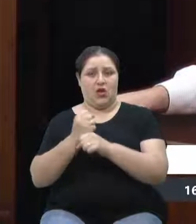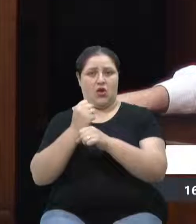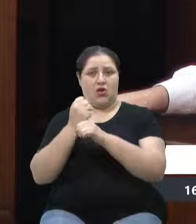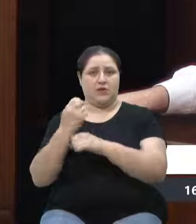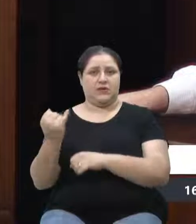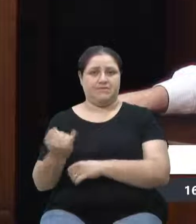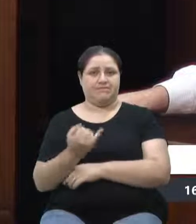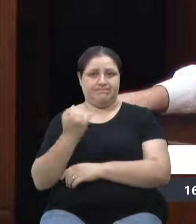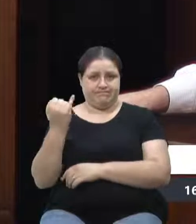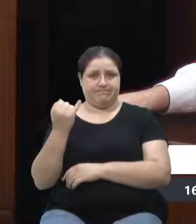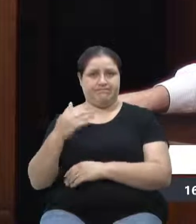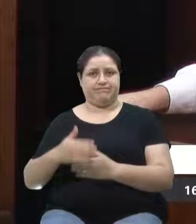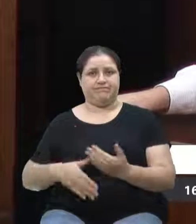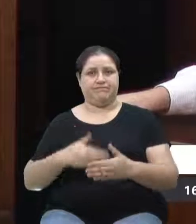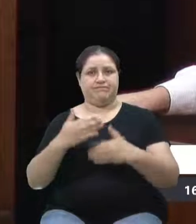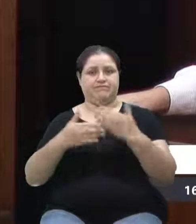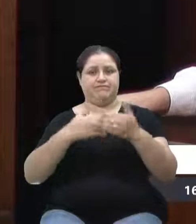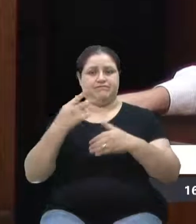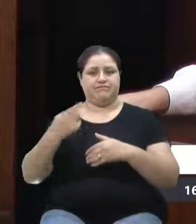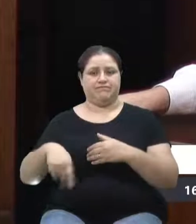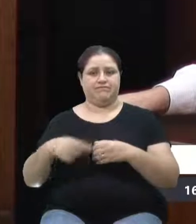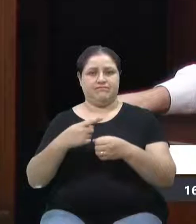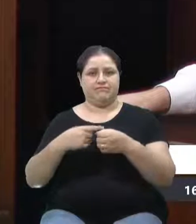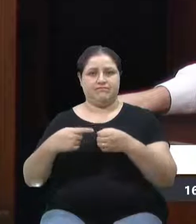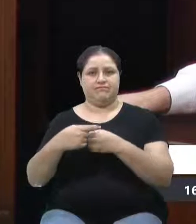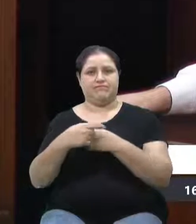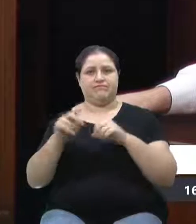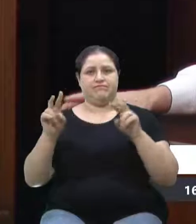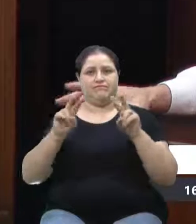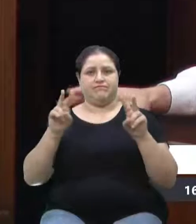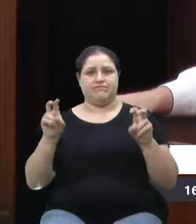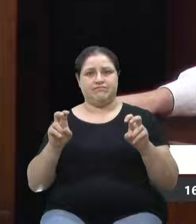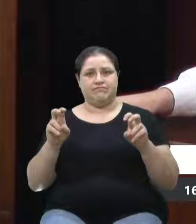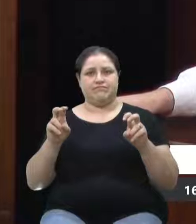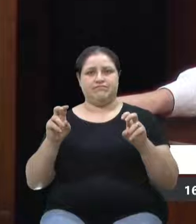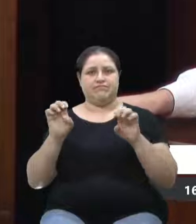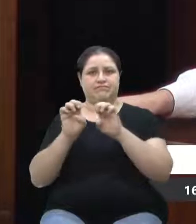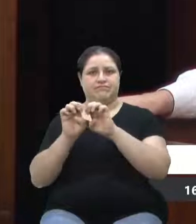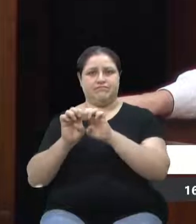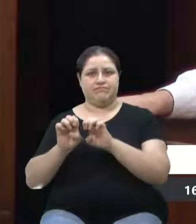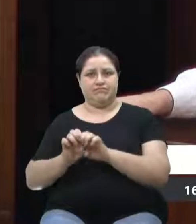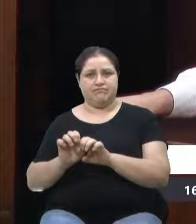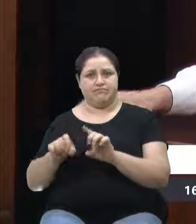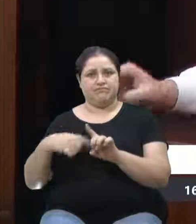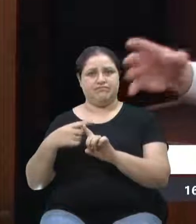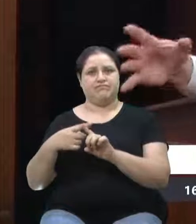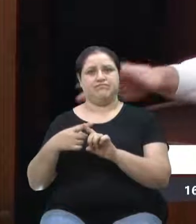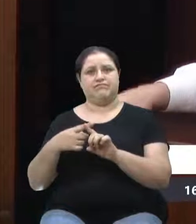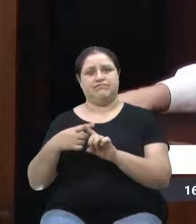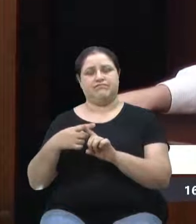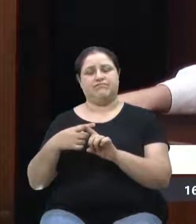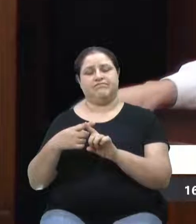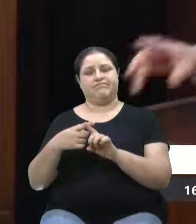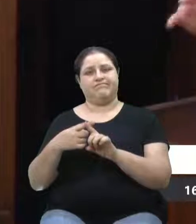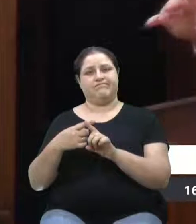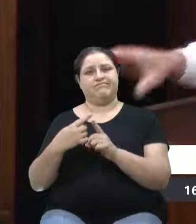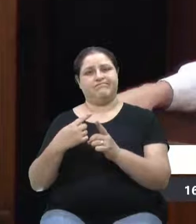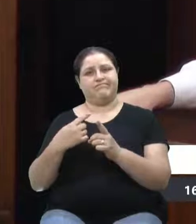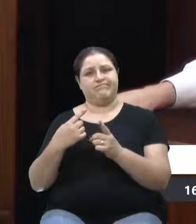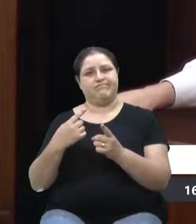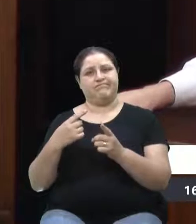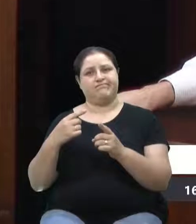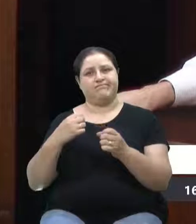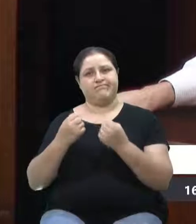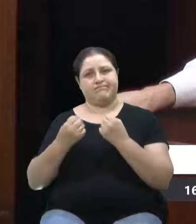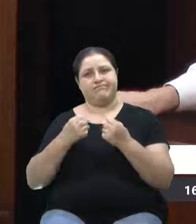para o desenvolvimento da nossa cidade, tanto na questão de infraestrutura, como na questão viária, na questão do turismo. Sua